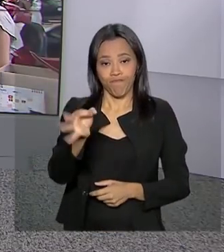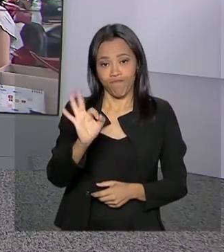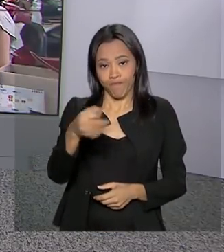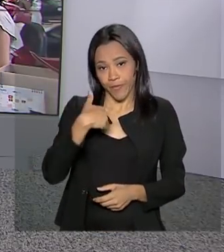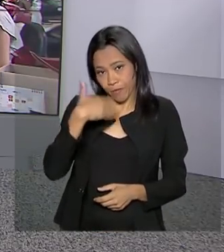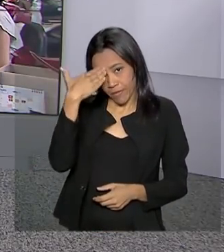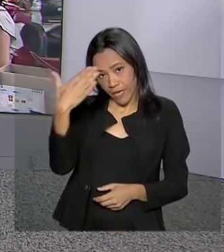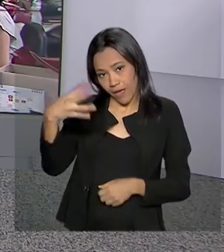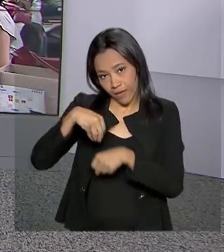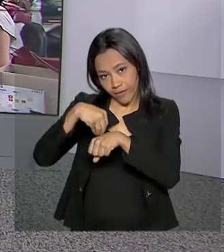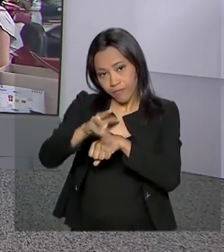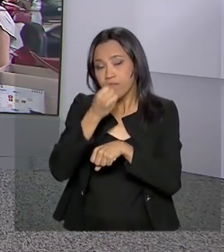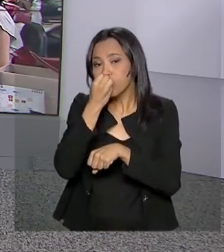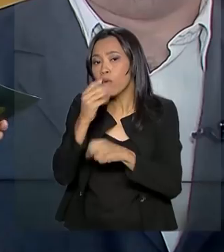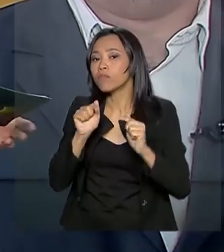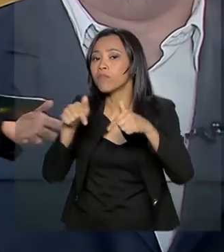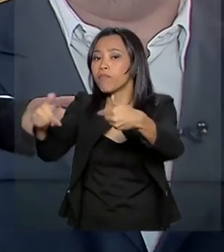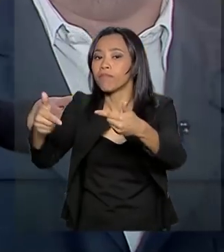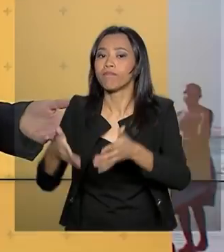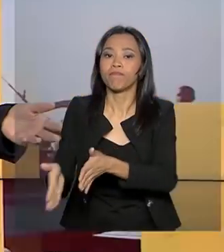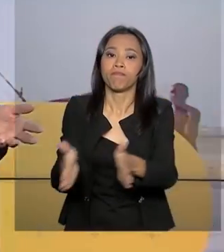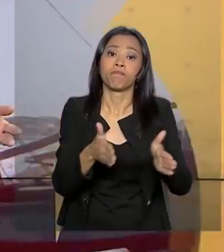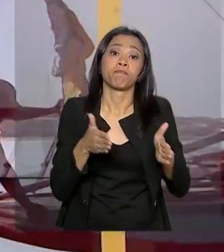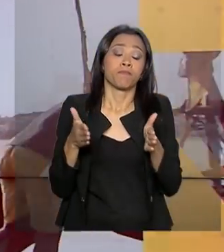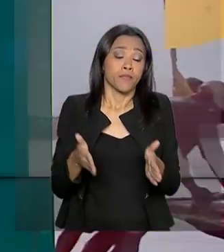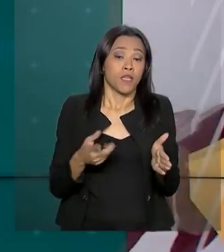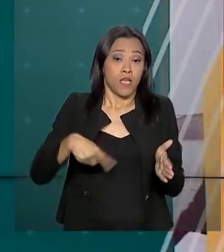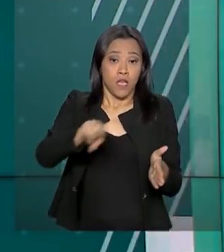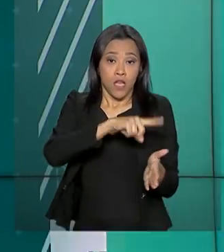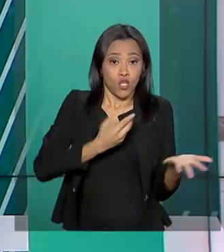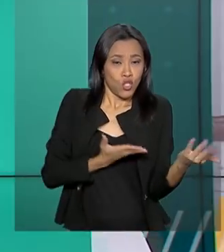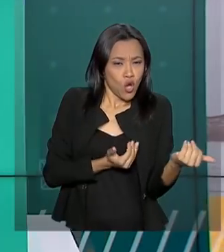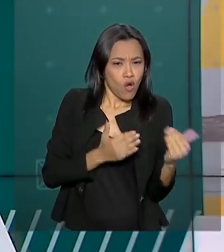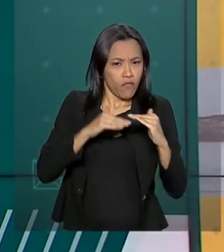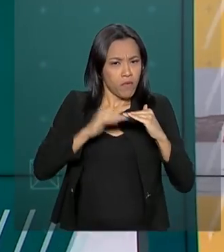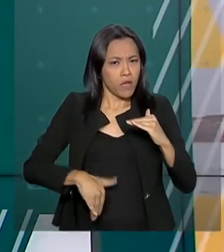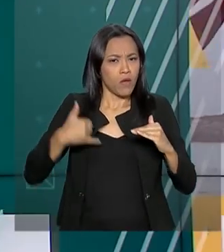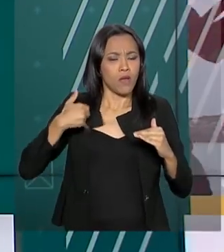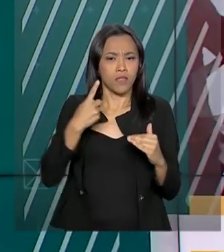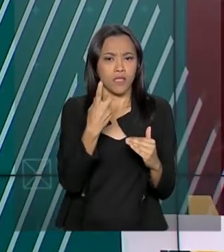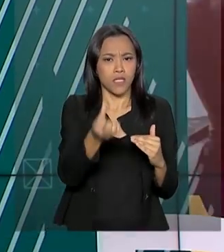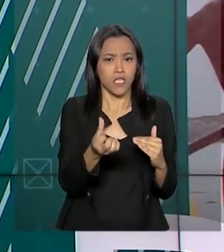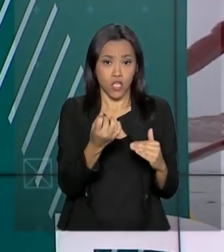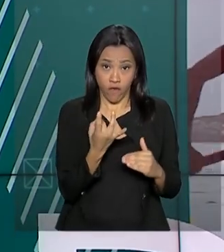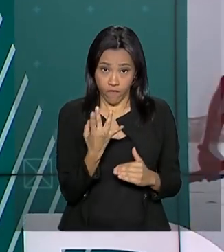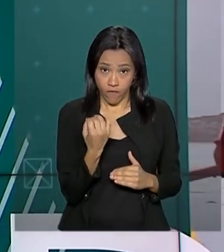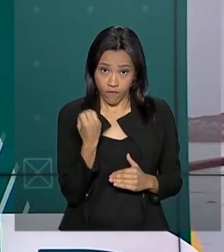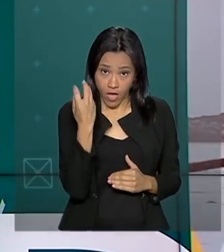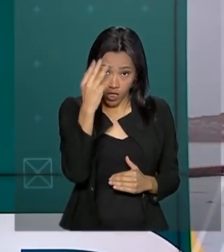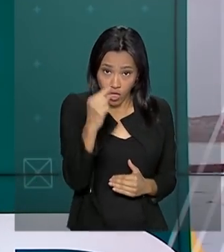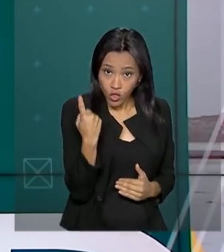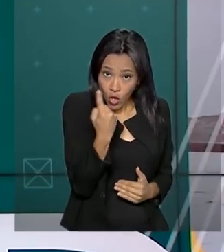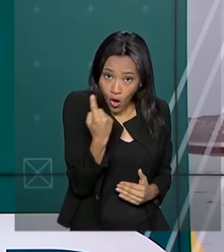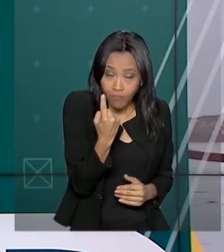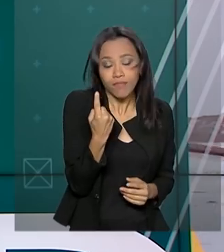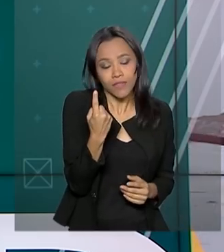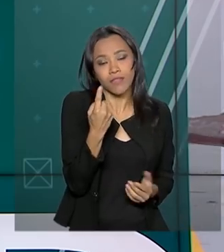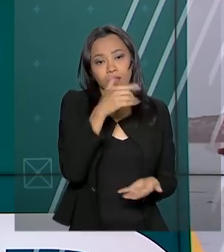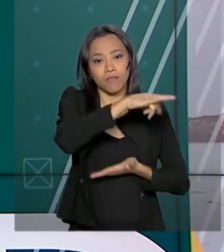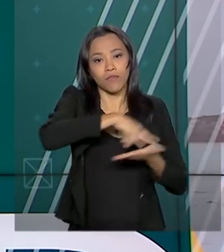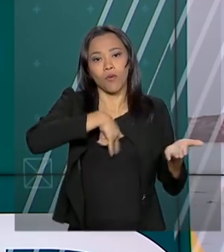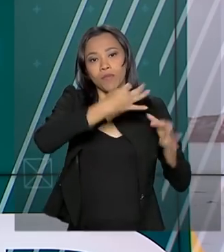Obrigada pelo seu recado. Bom trabalho para você. Jovens com menos de 16 anos só vão poder viajar sozinhos com autorização judicial.